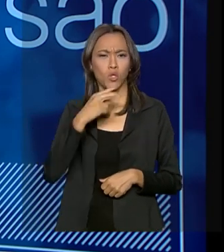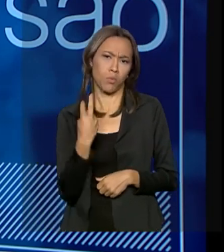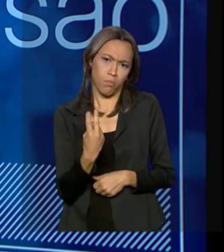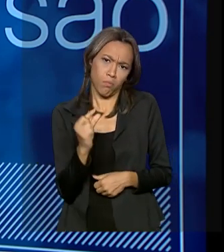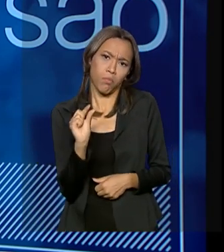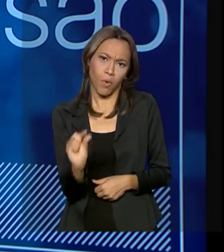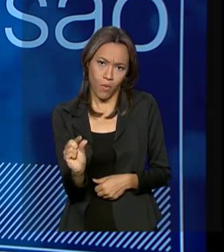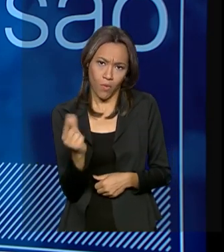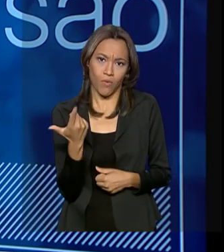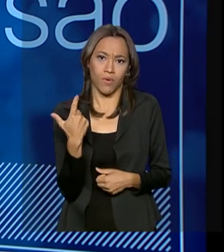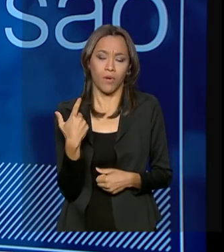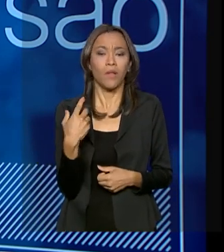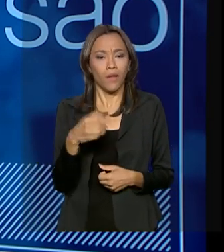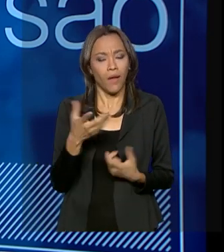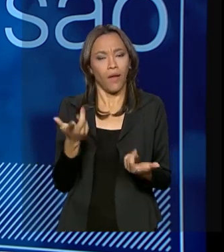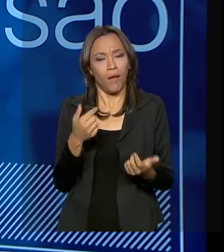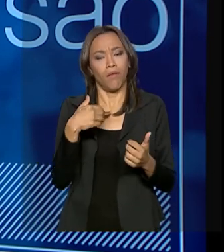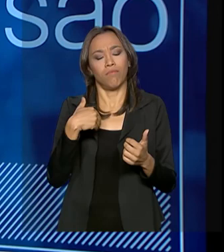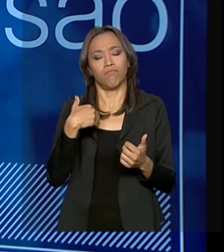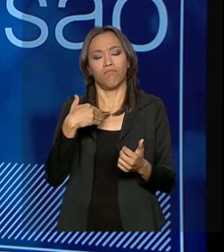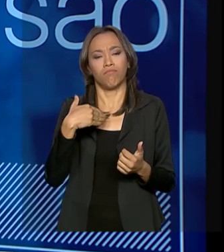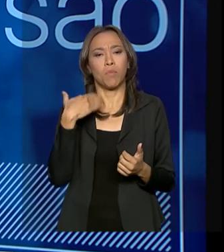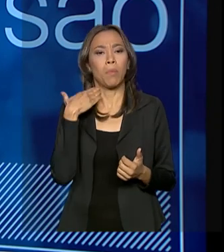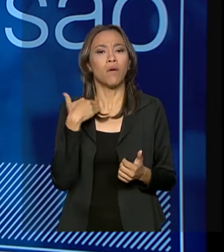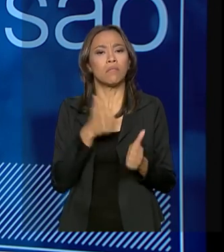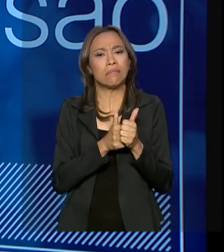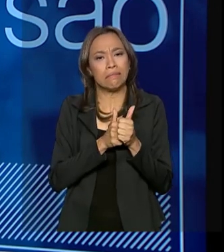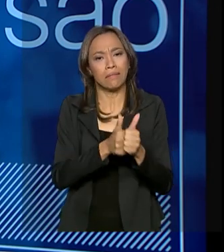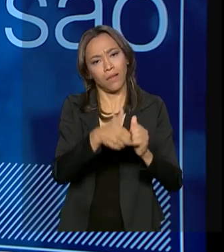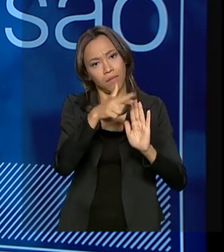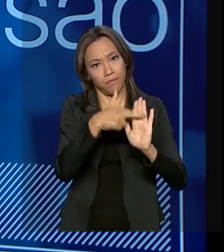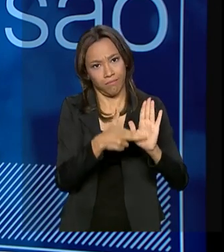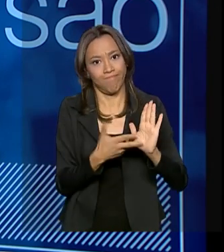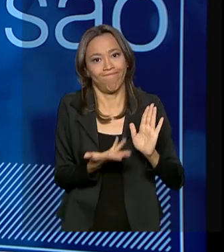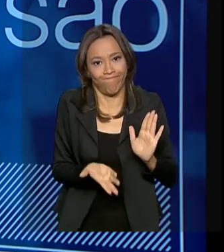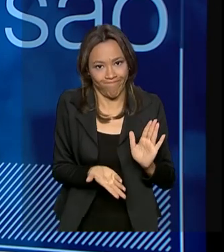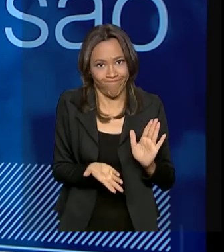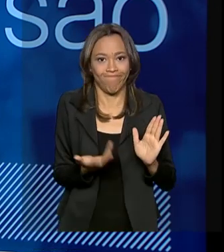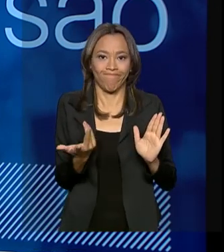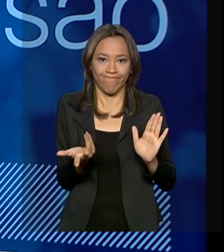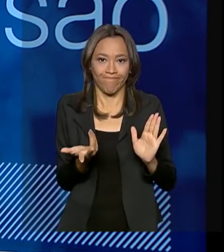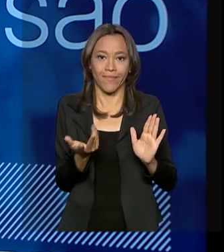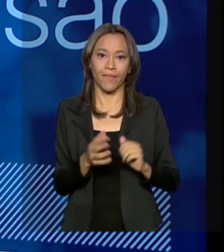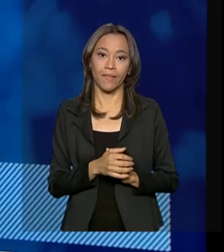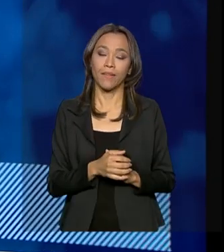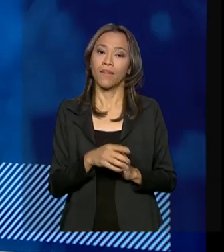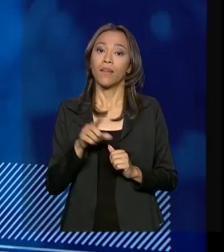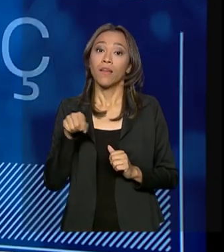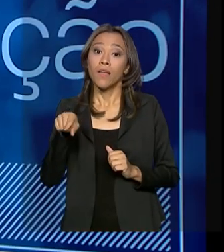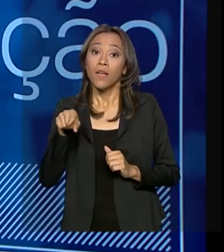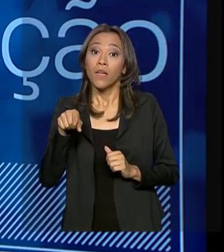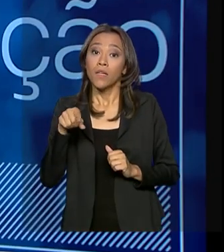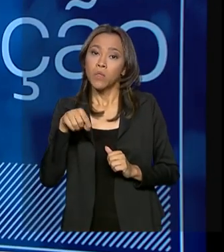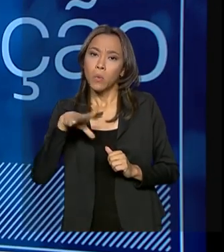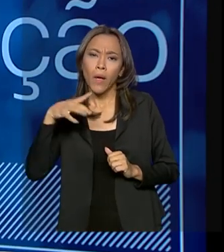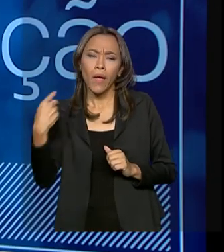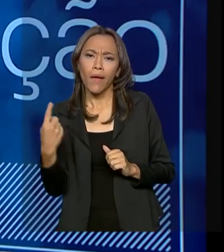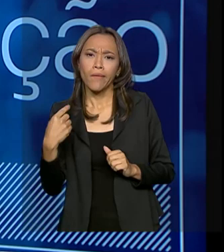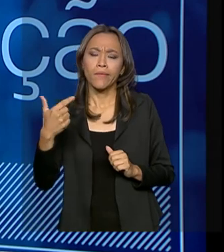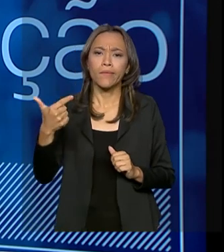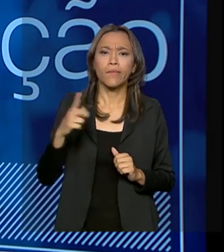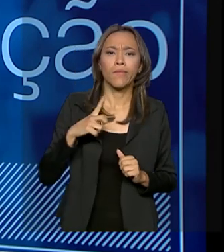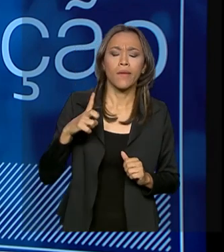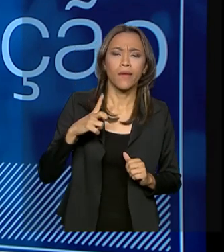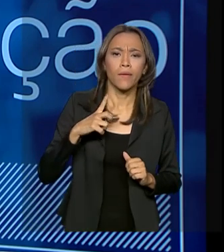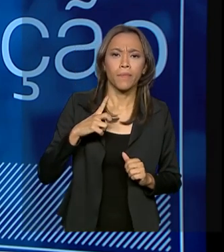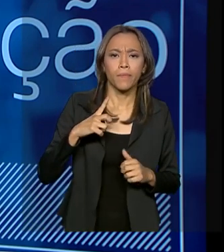da meritocracia. Ou seja, é uma questão, decisão meritocrática. Não contar mais ou a menos você ter